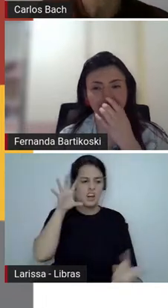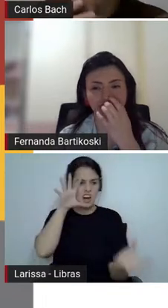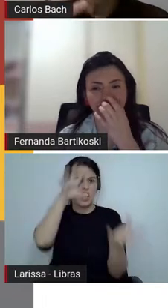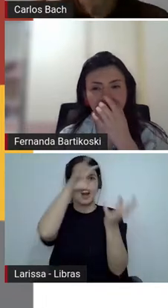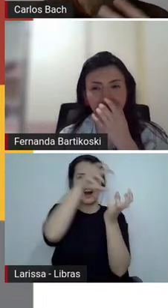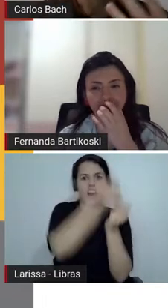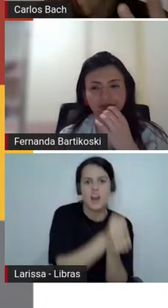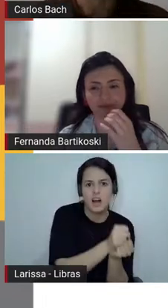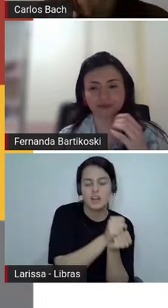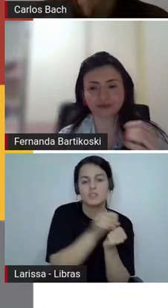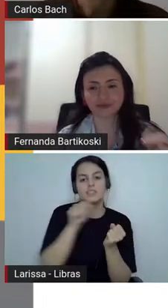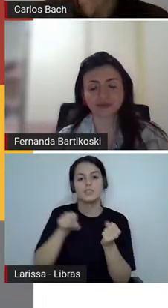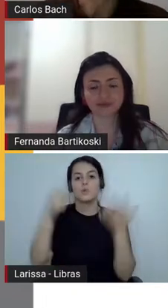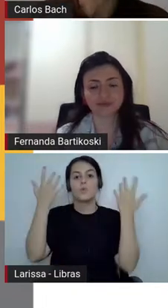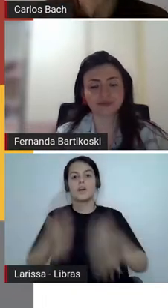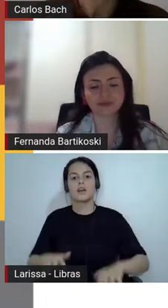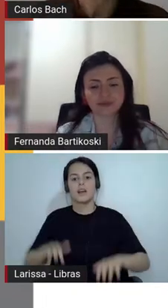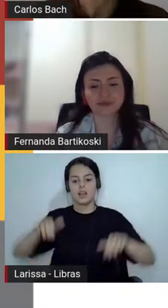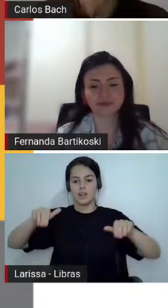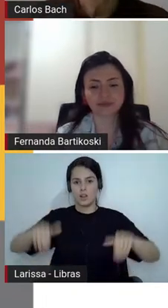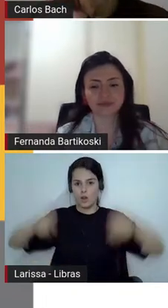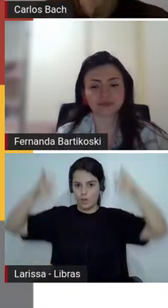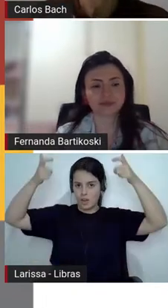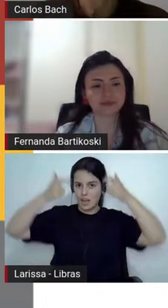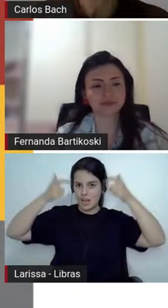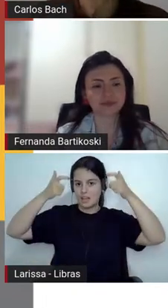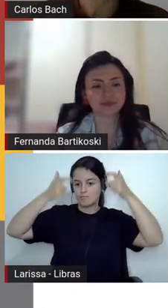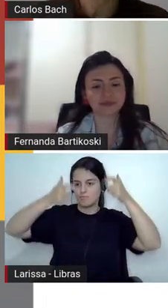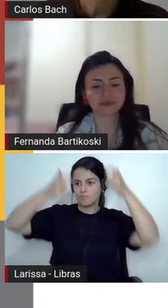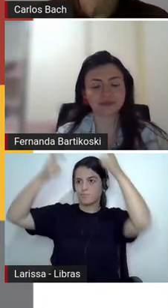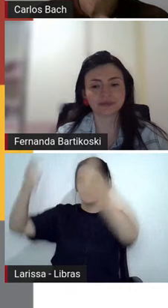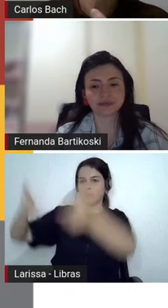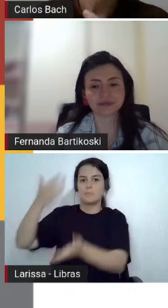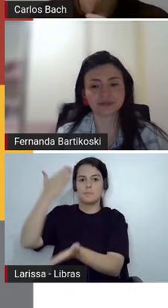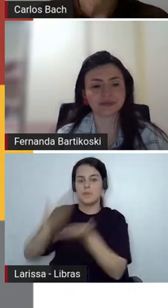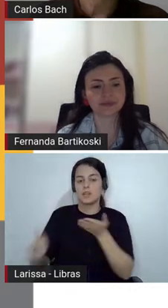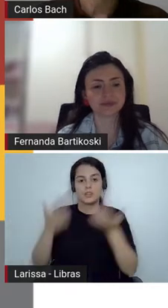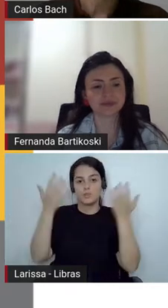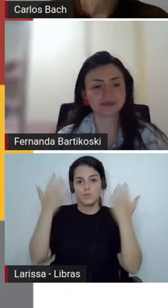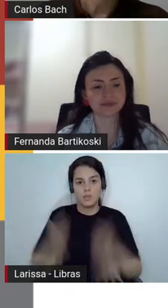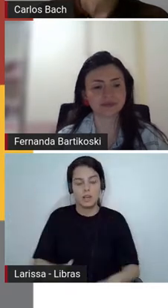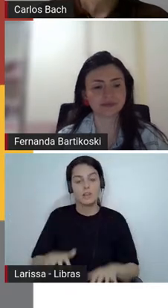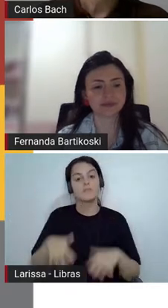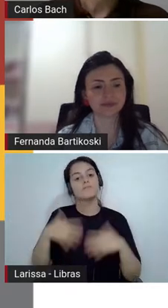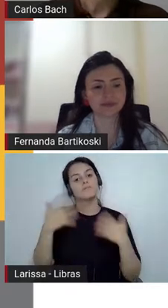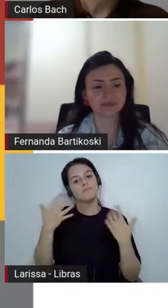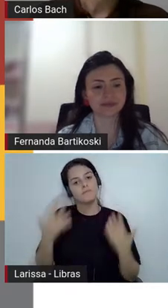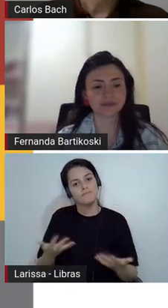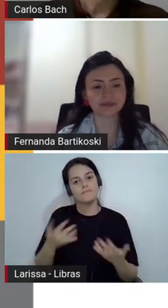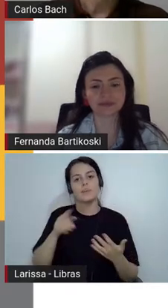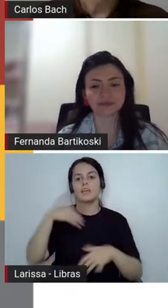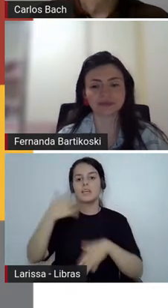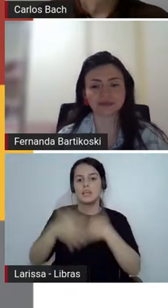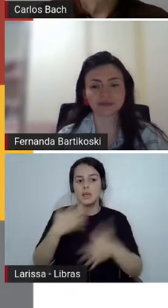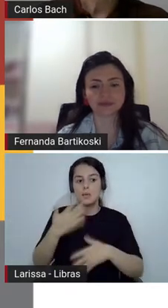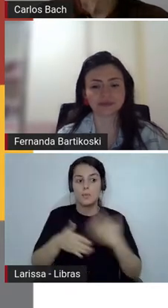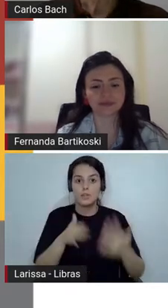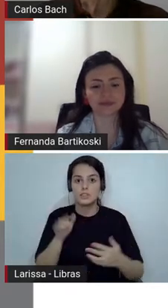da mãe acabar com esse tempo que vai nos consumindo essa ideia de Cronos né então